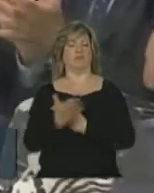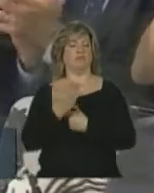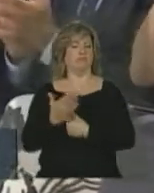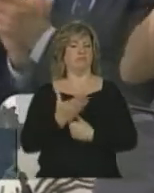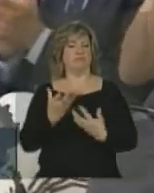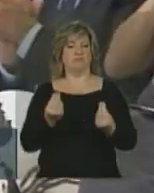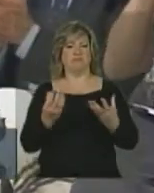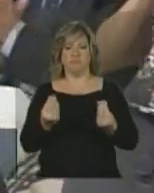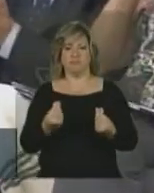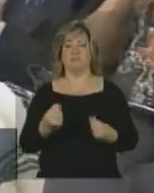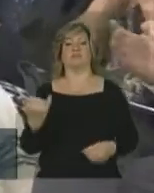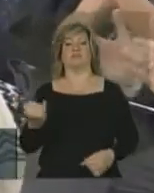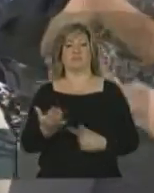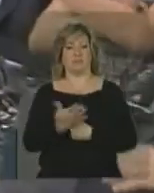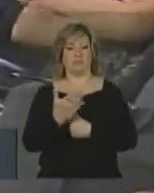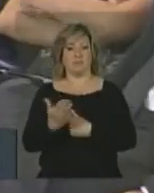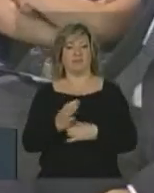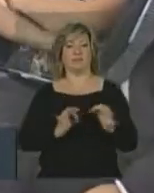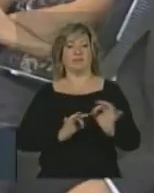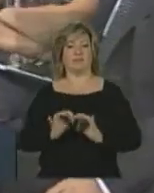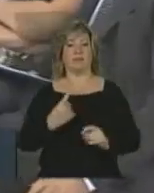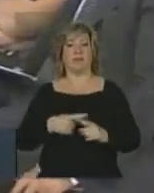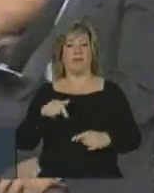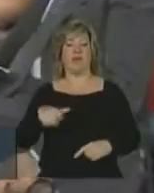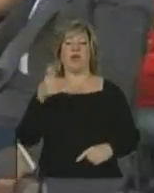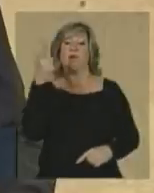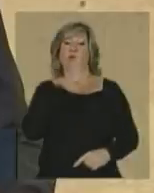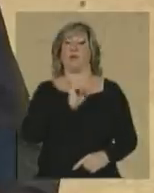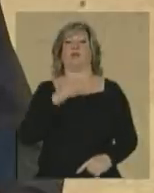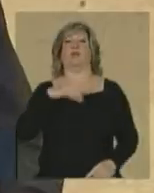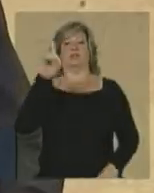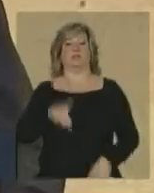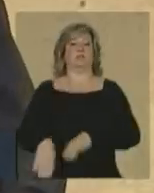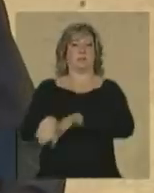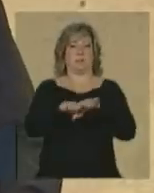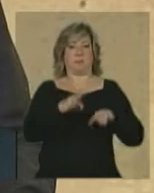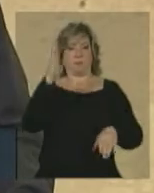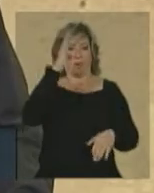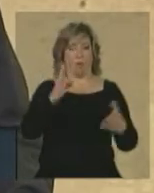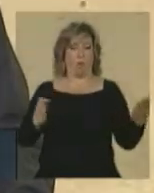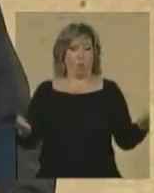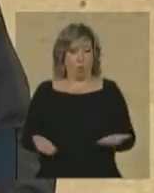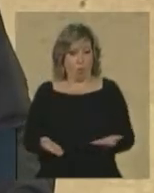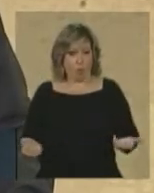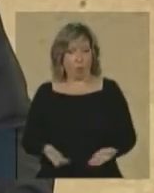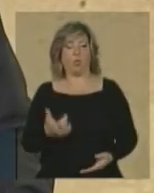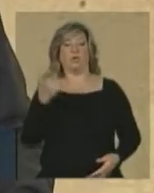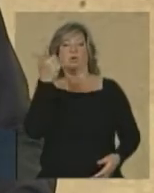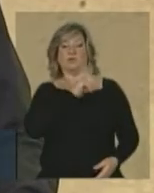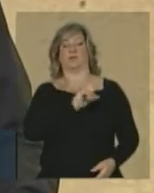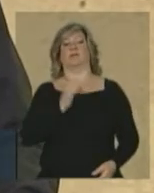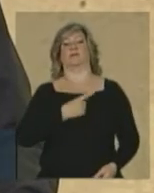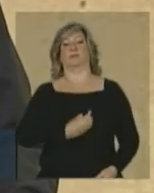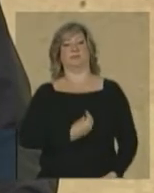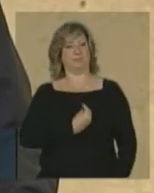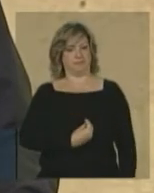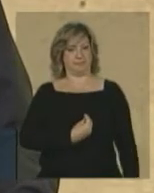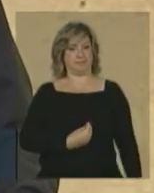indispensável, senhora Presidenta, para que esta vitória da democracia brasileira hoje fosse consagrada.